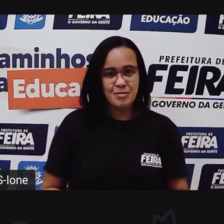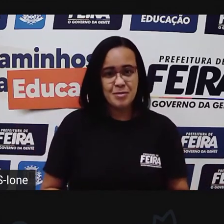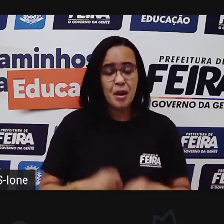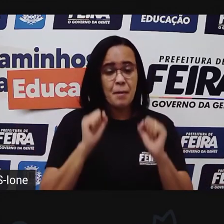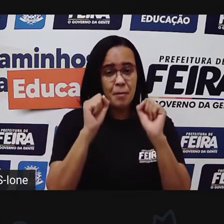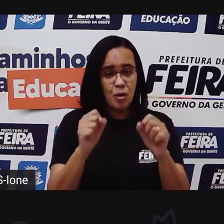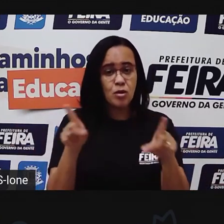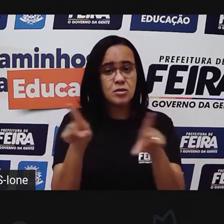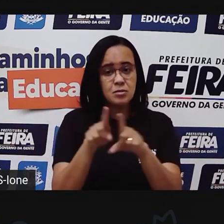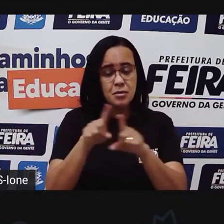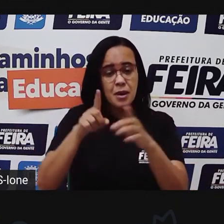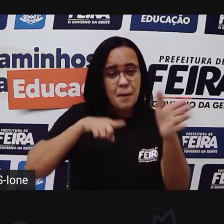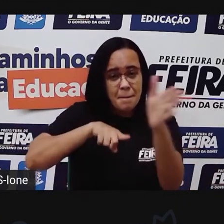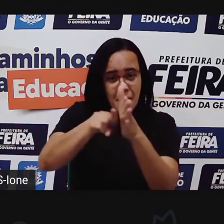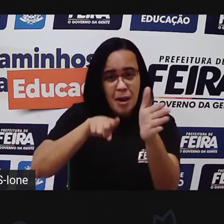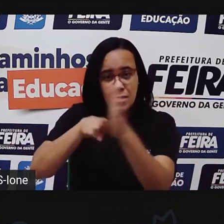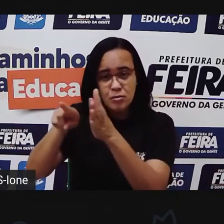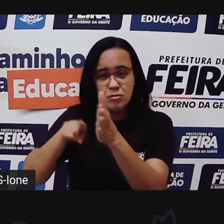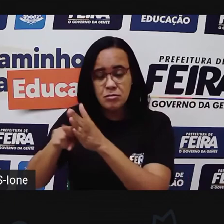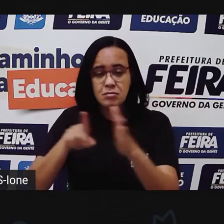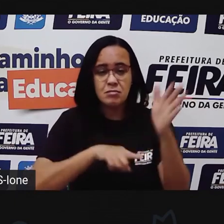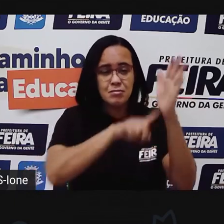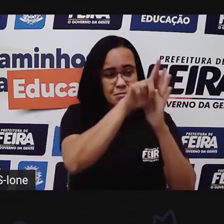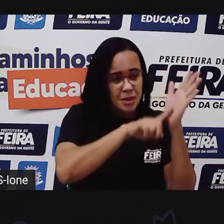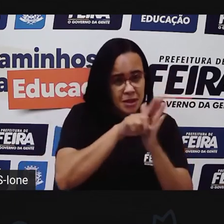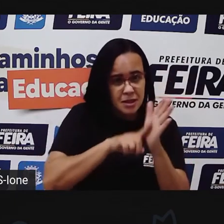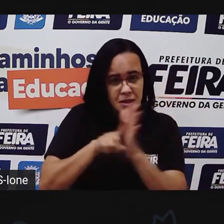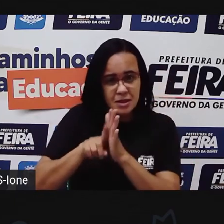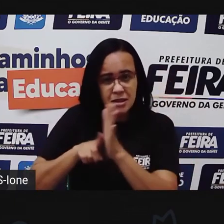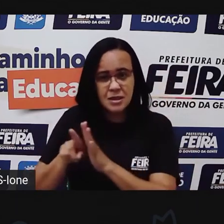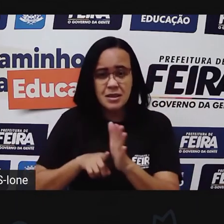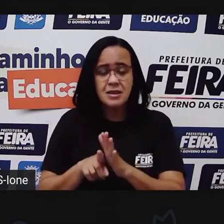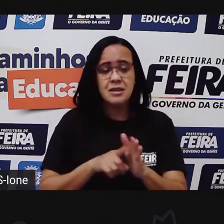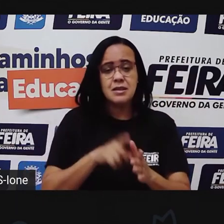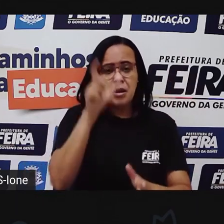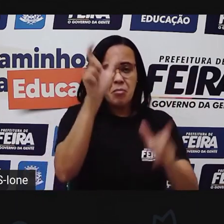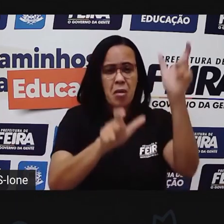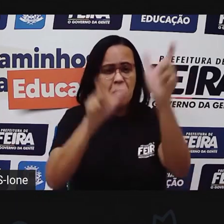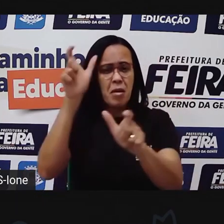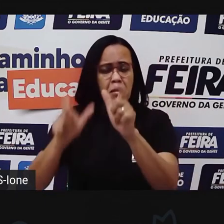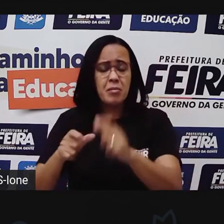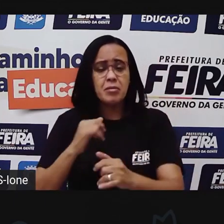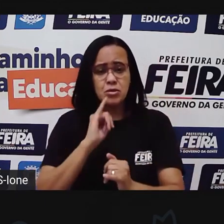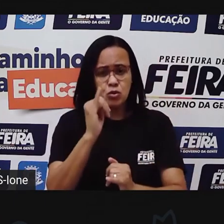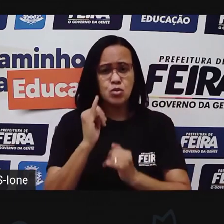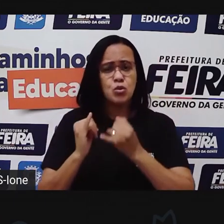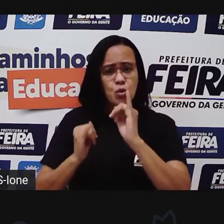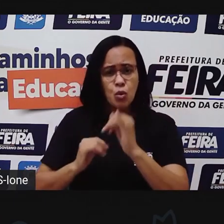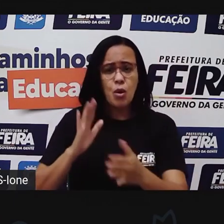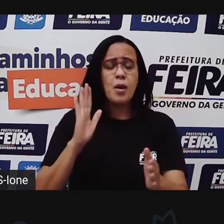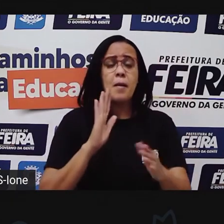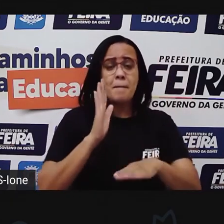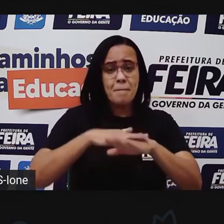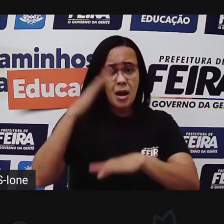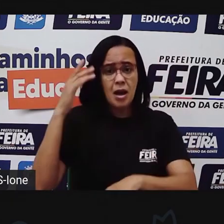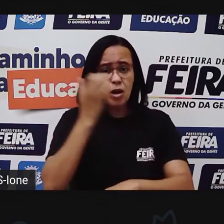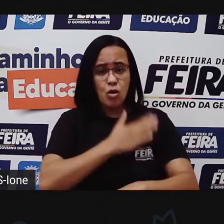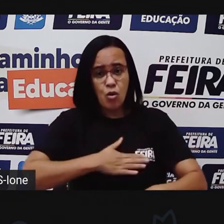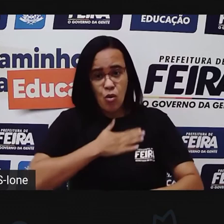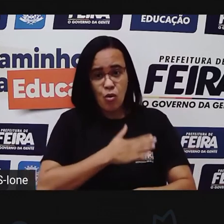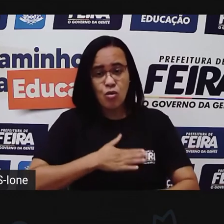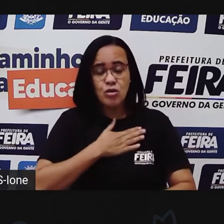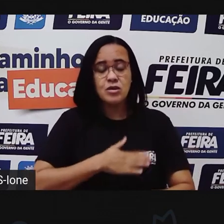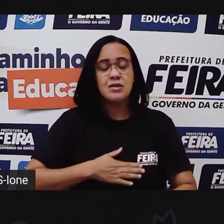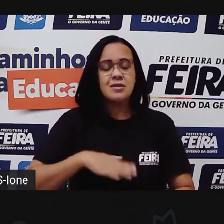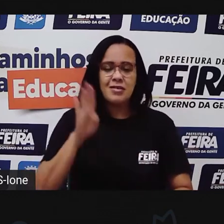perguntar, fazer uma pesquisa na sua casa aí. Quais são os contos que vocês mais gostam, né? Eu tenho certeza que vai ser bem